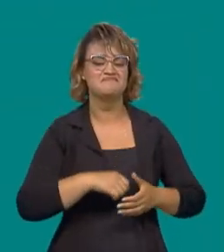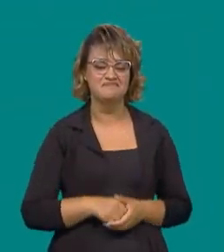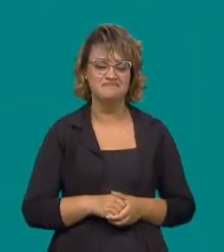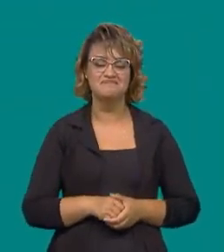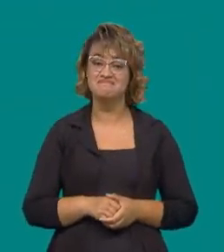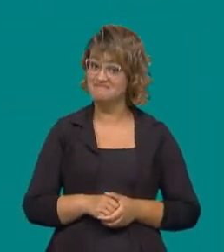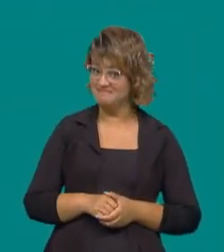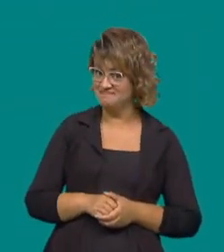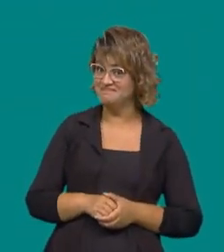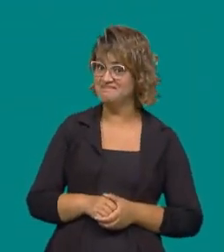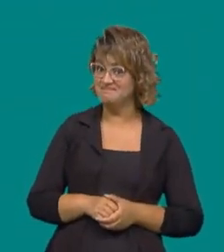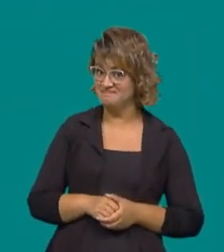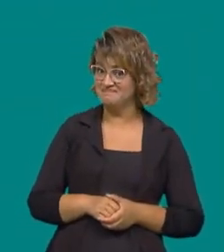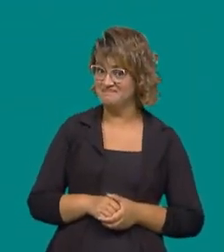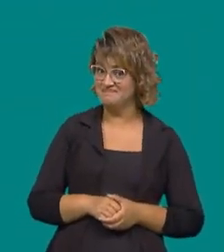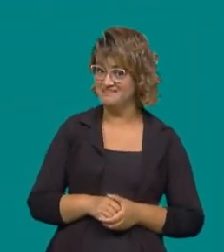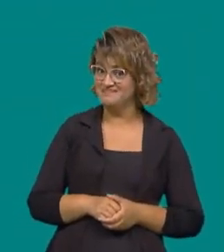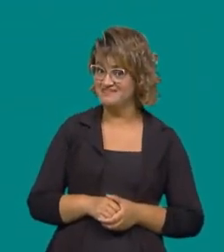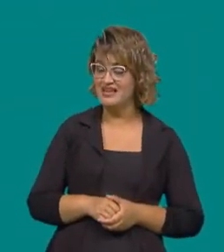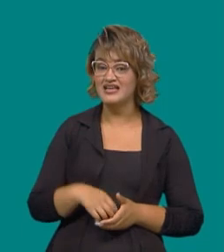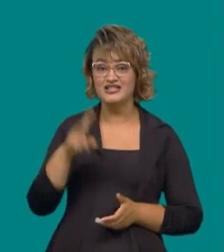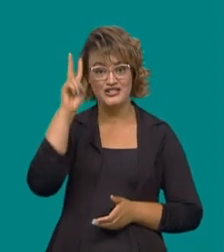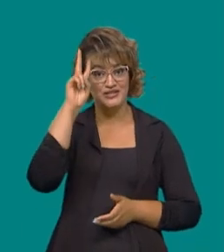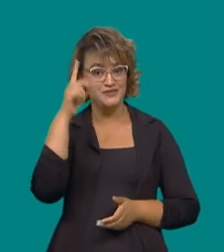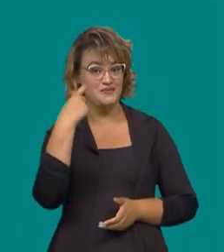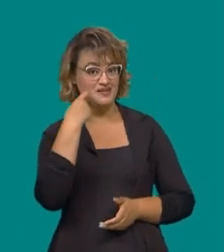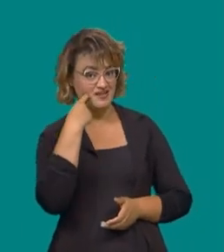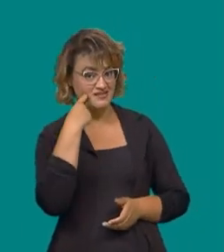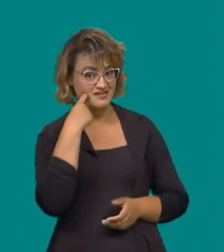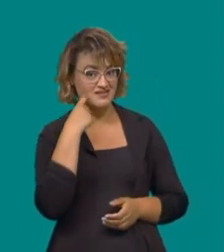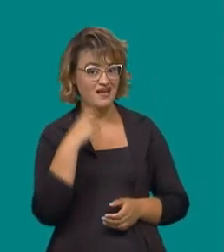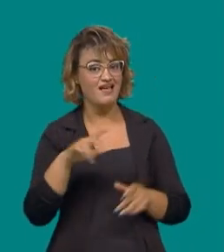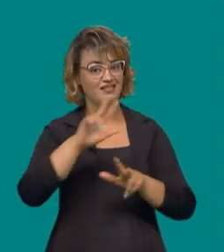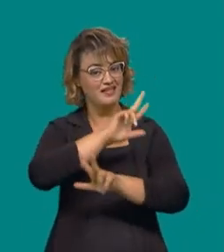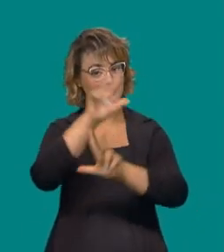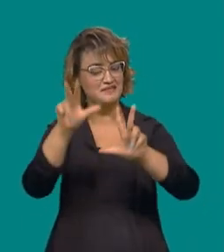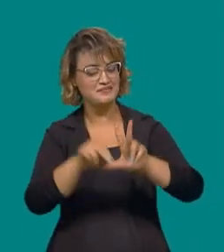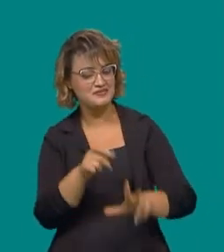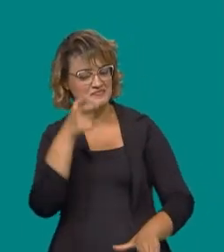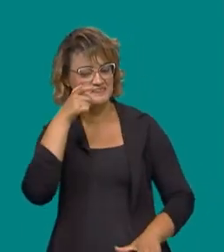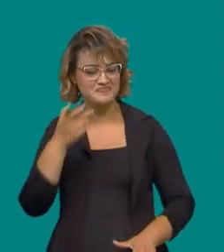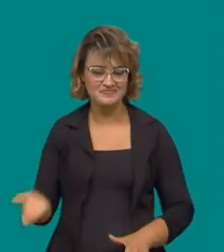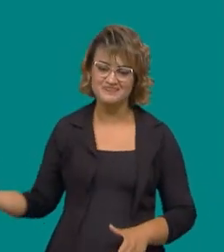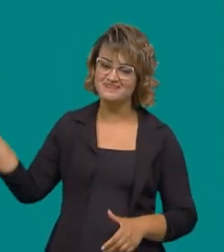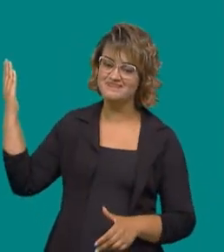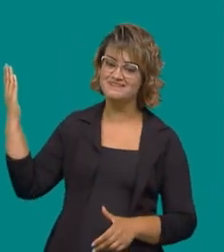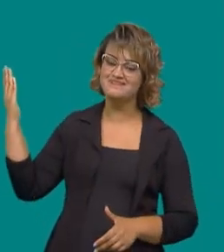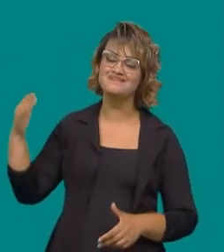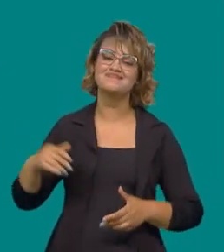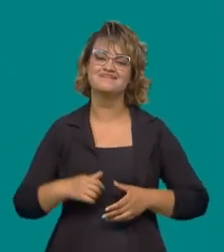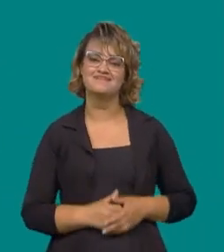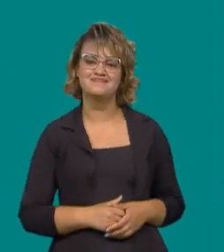Charlie, o entrevistador de coisas. De segunda a sexta, na TV Brasil Animada. Tchau, tchau.